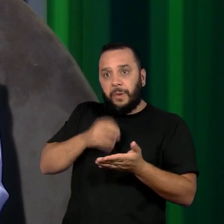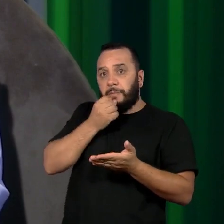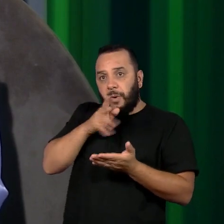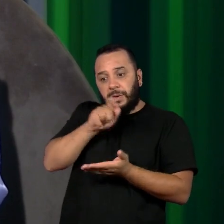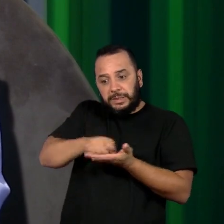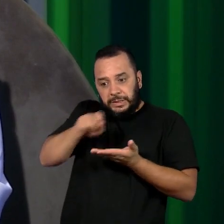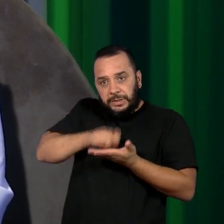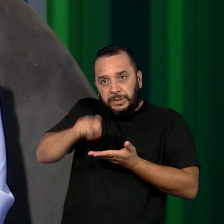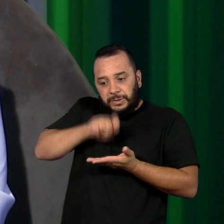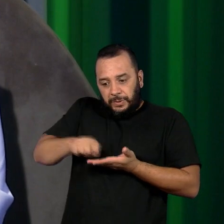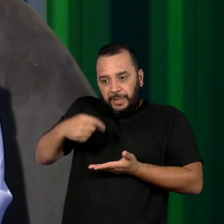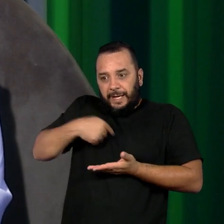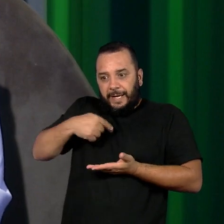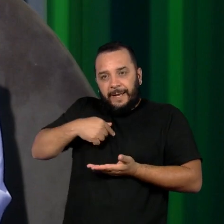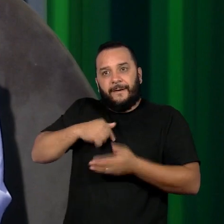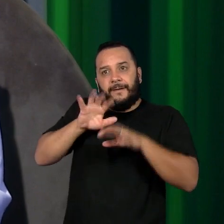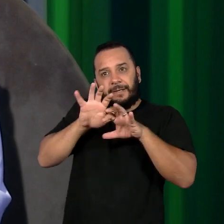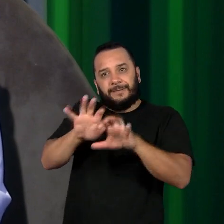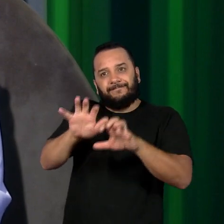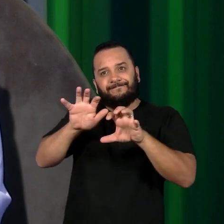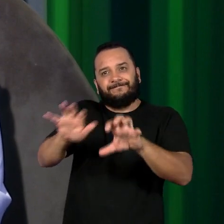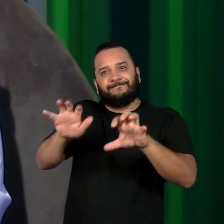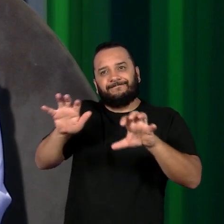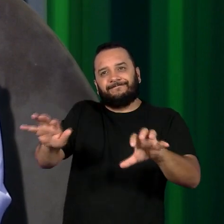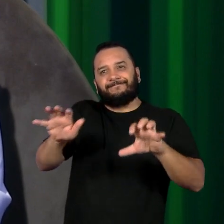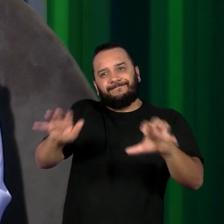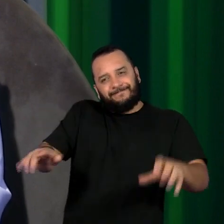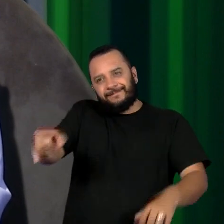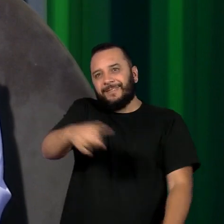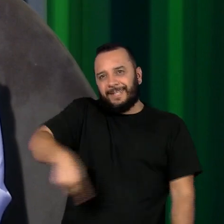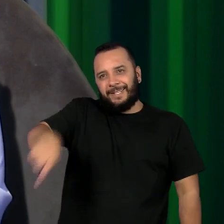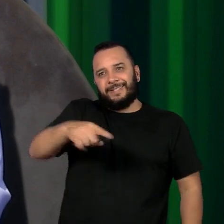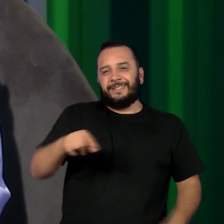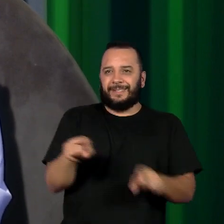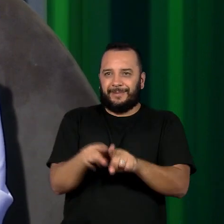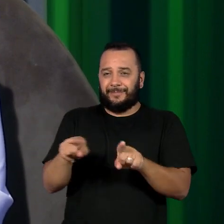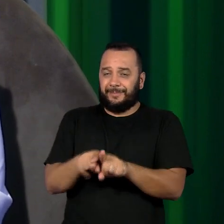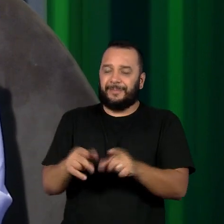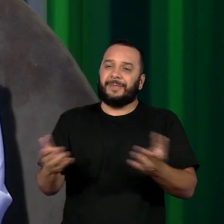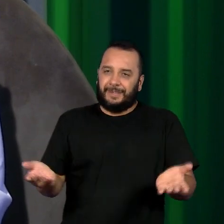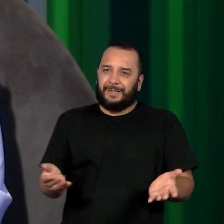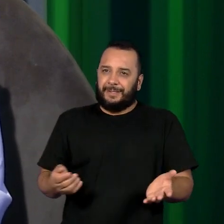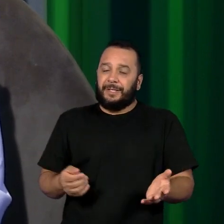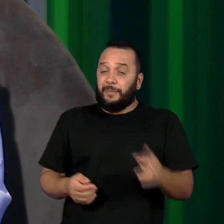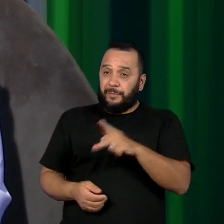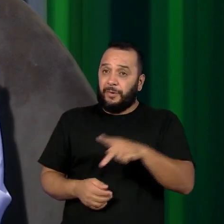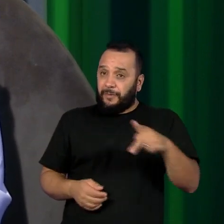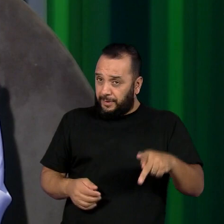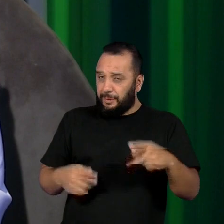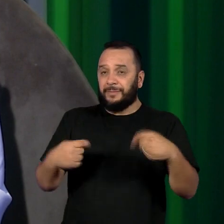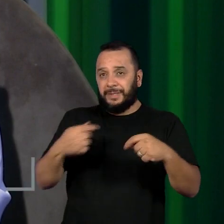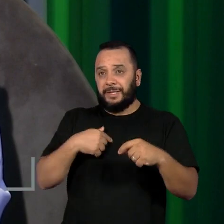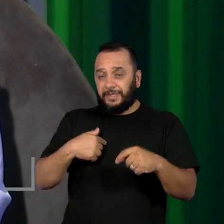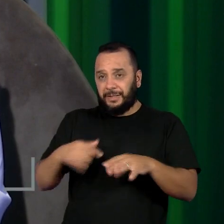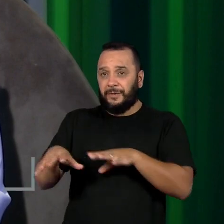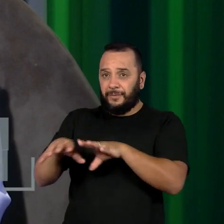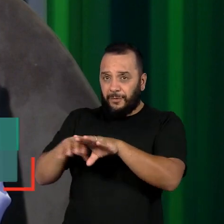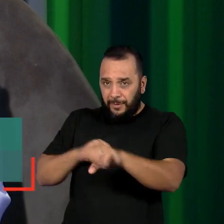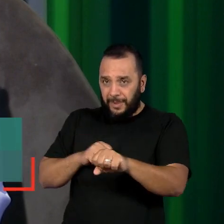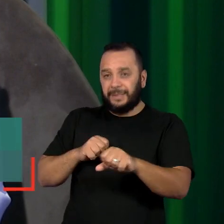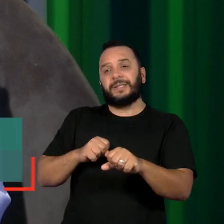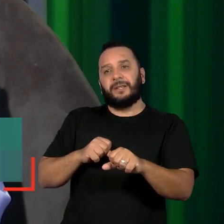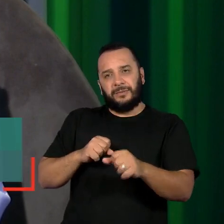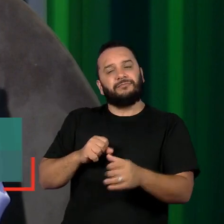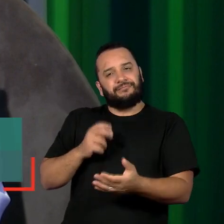para ele instigar esse querer no estudante. Então, a formação continuada do professor, ela tem que ser muito